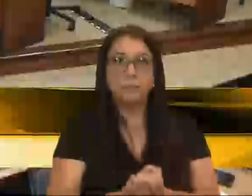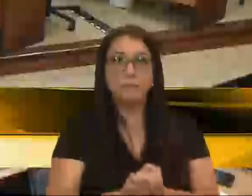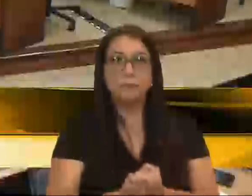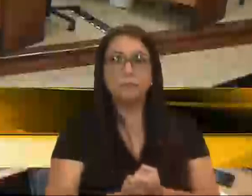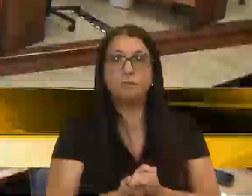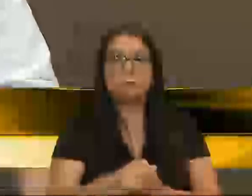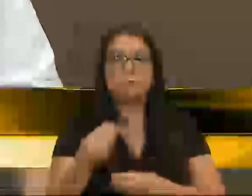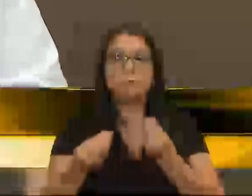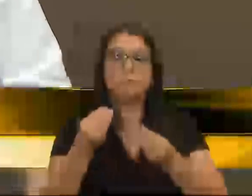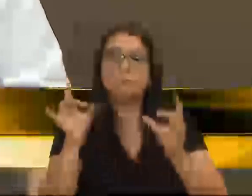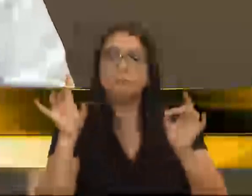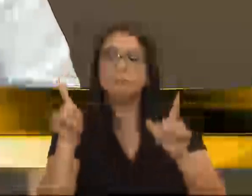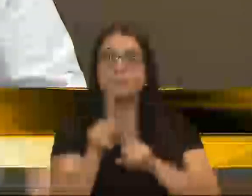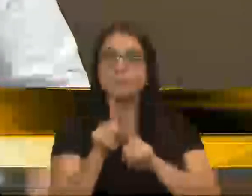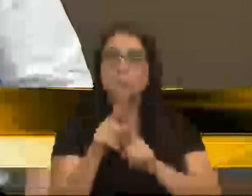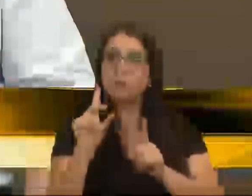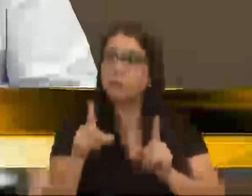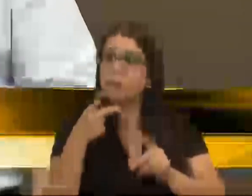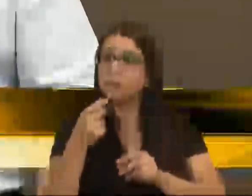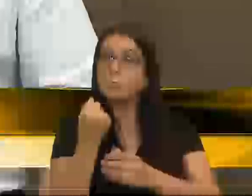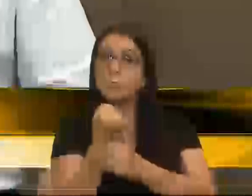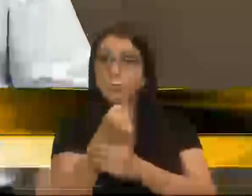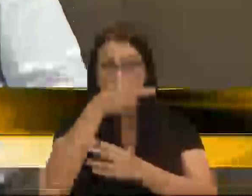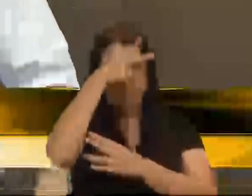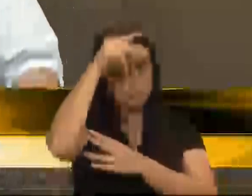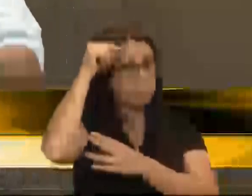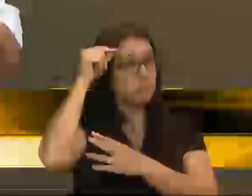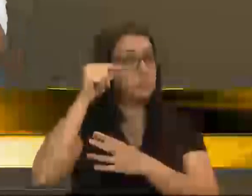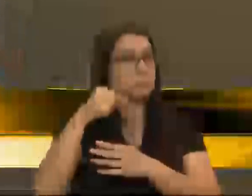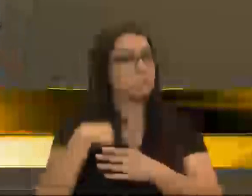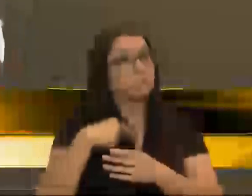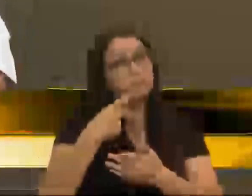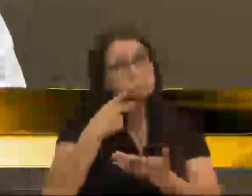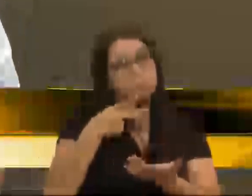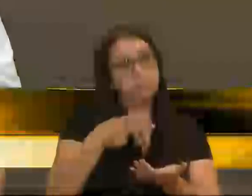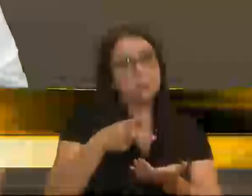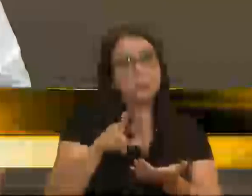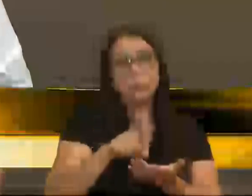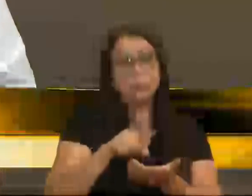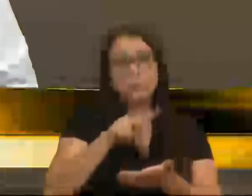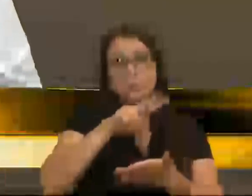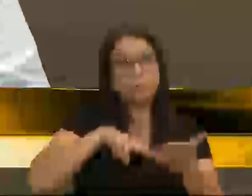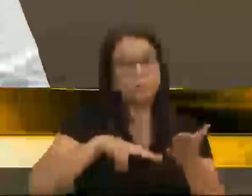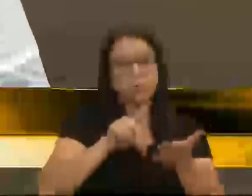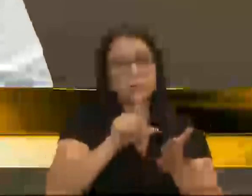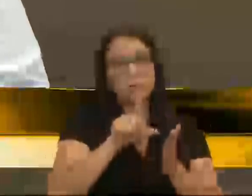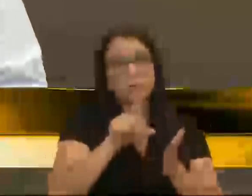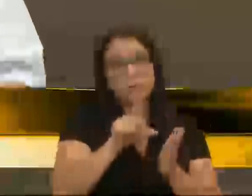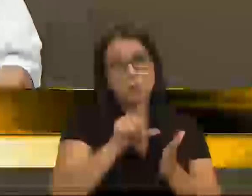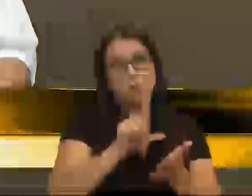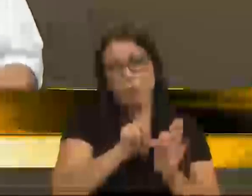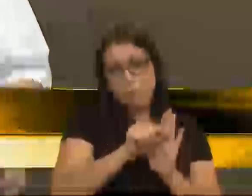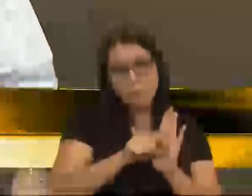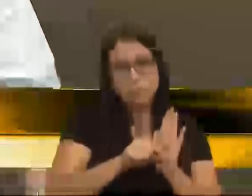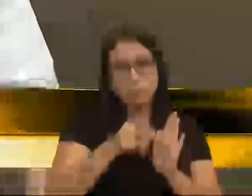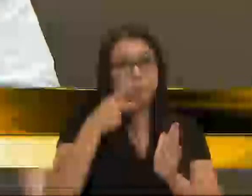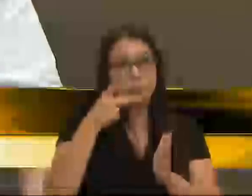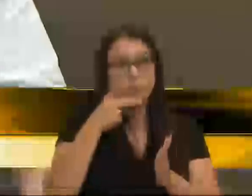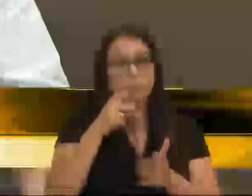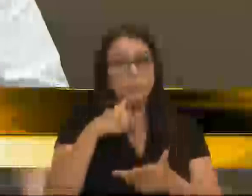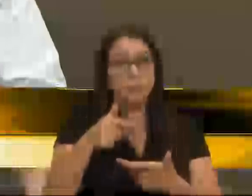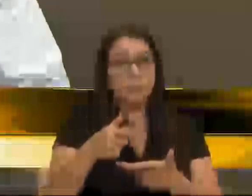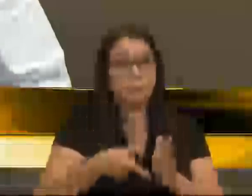especial que trata da questão da segurança pública. Eu confesso que não li o artigo do vereador Toigo, vou lê-lo